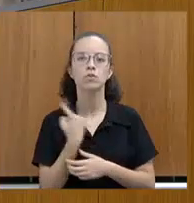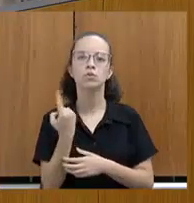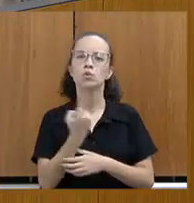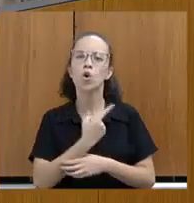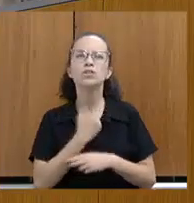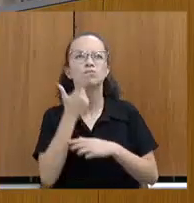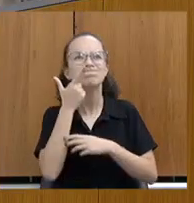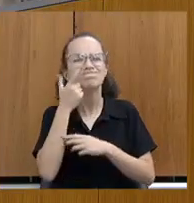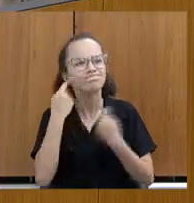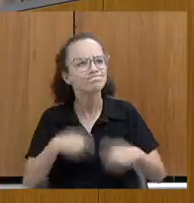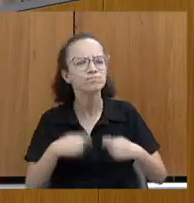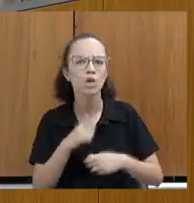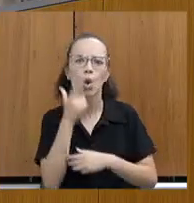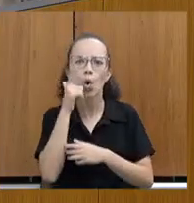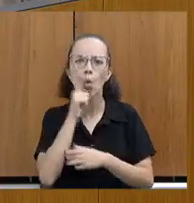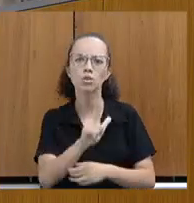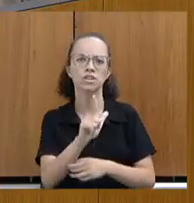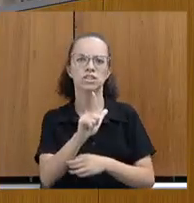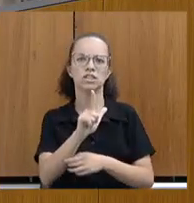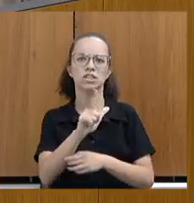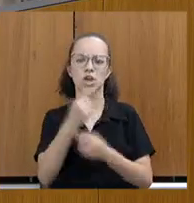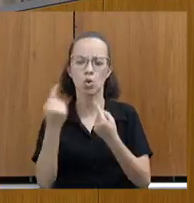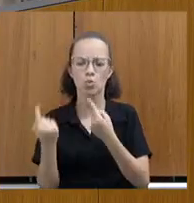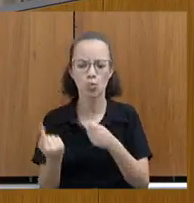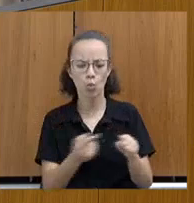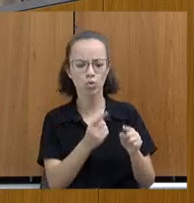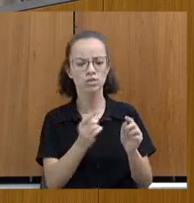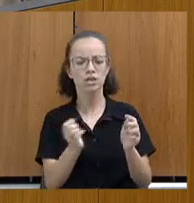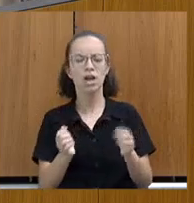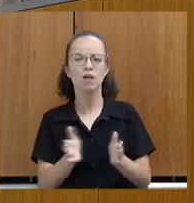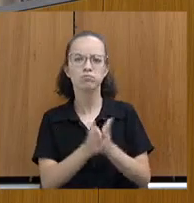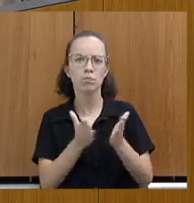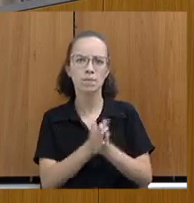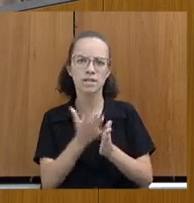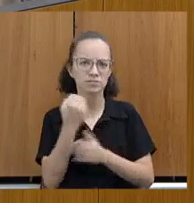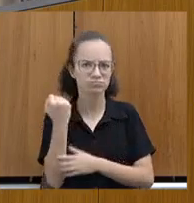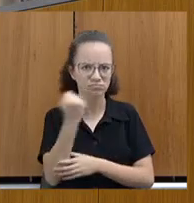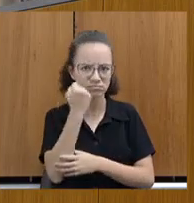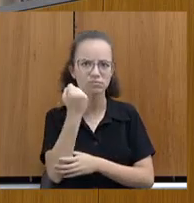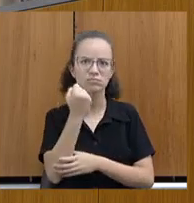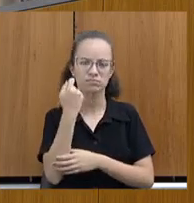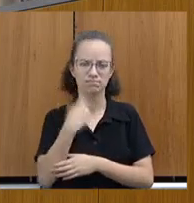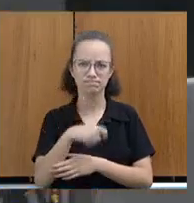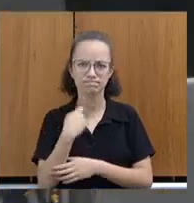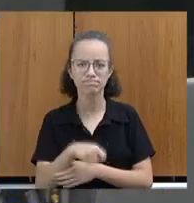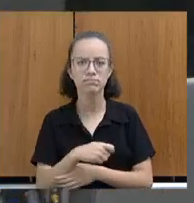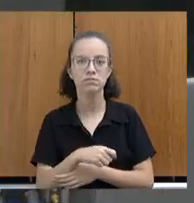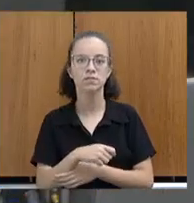ampliar, nós temos que efetivamente conseguir combater essa extrema pobreza no Estado de Minas Gerais, e que é o segundo Estado